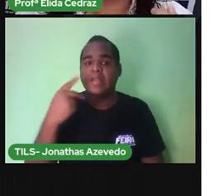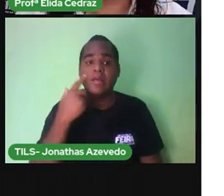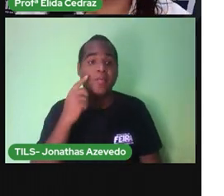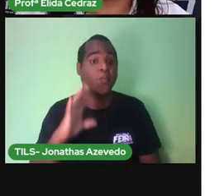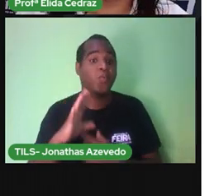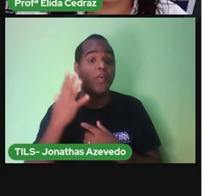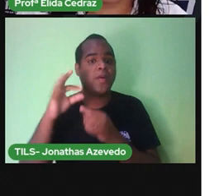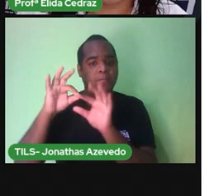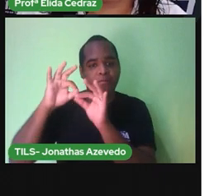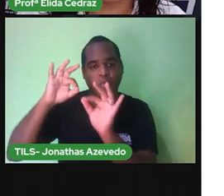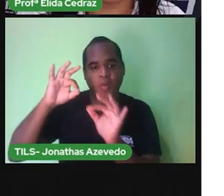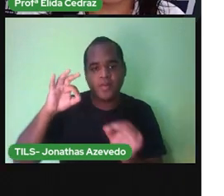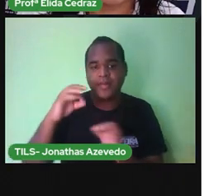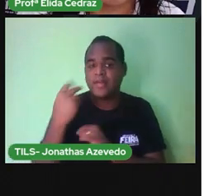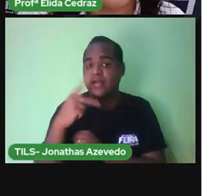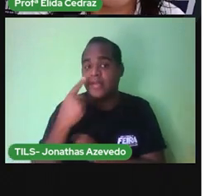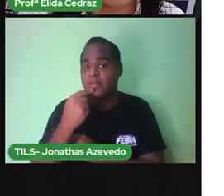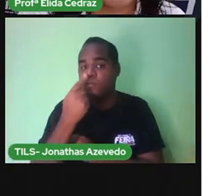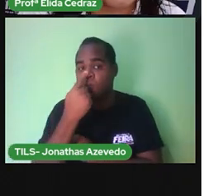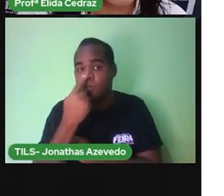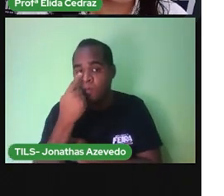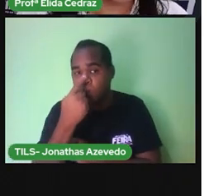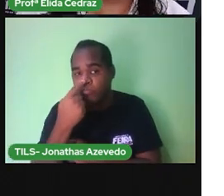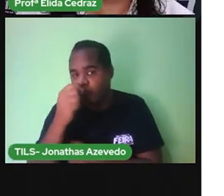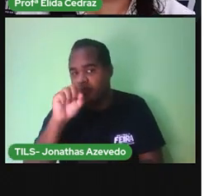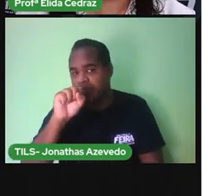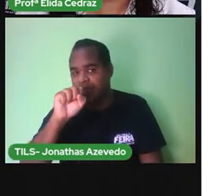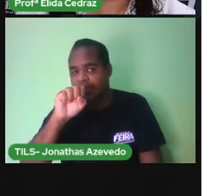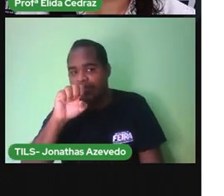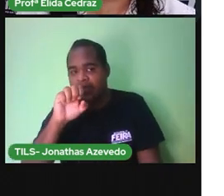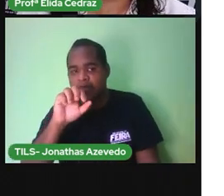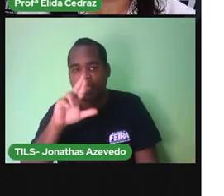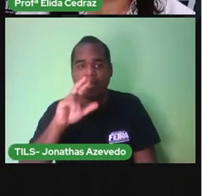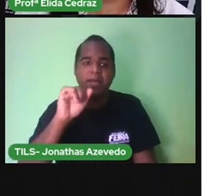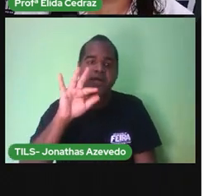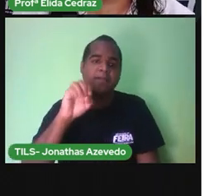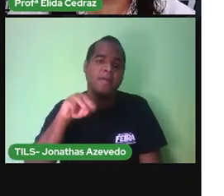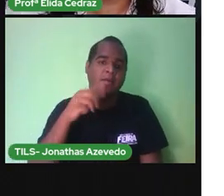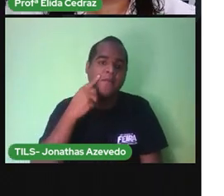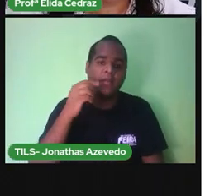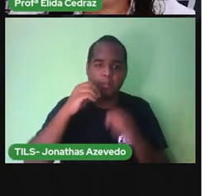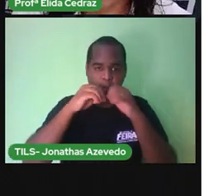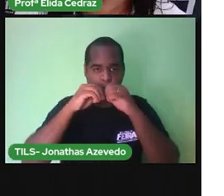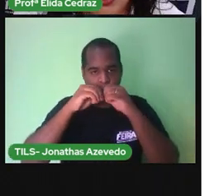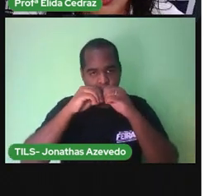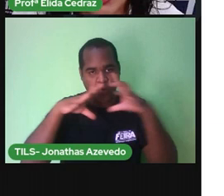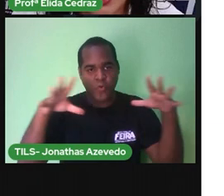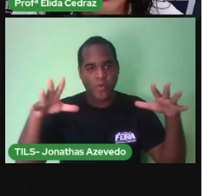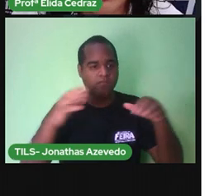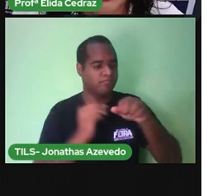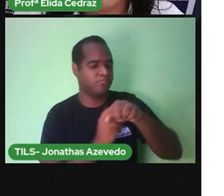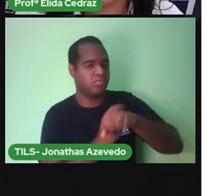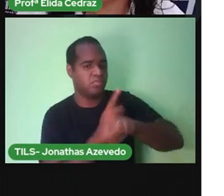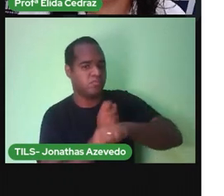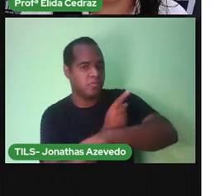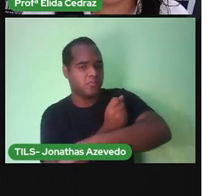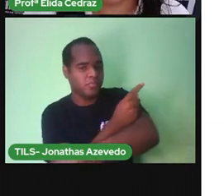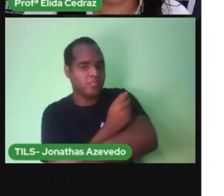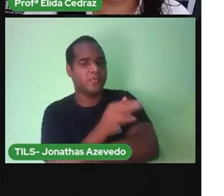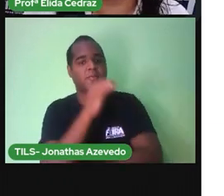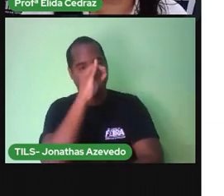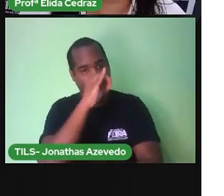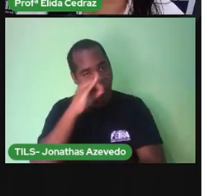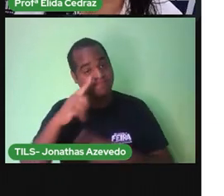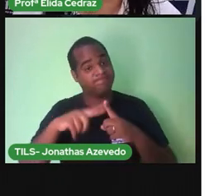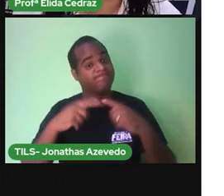E ele ameaçava dar um espirro daqueles que espalham os espinhos para todos os lados. Foi